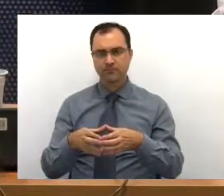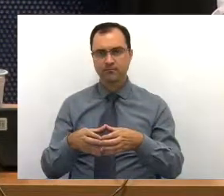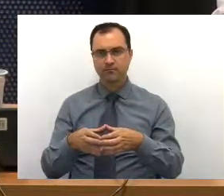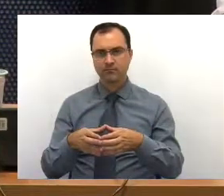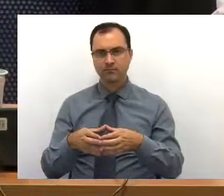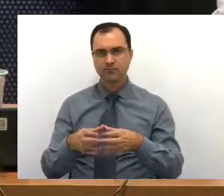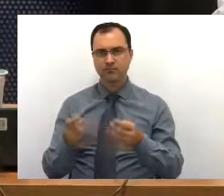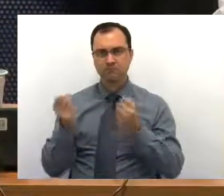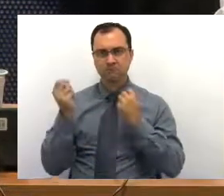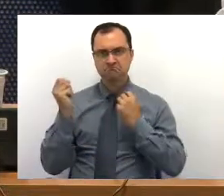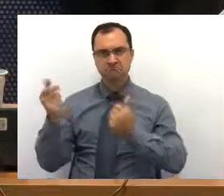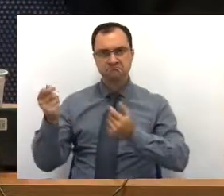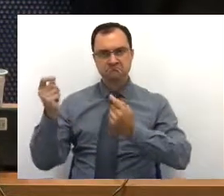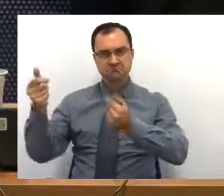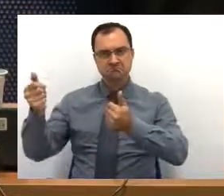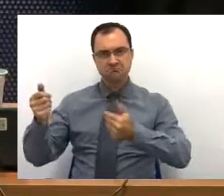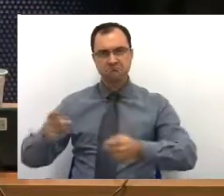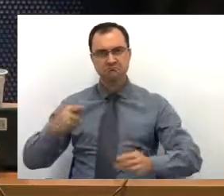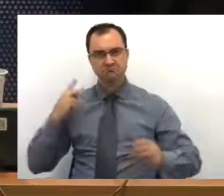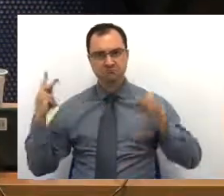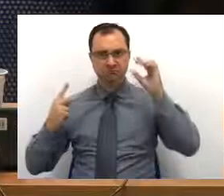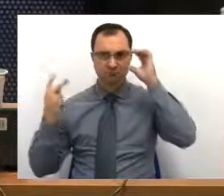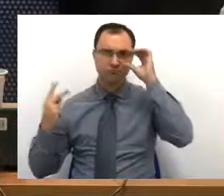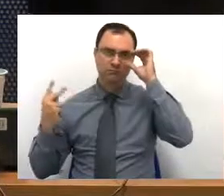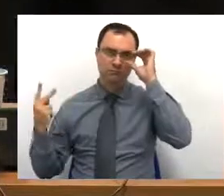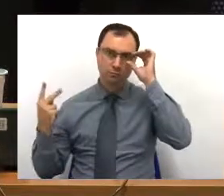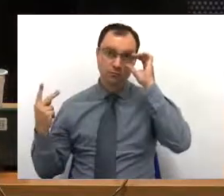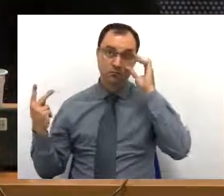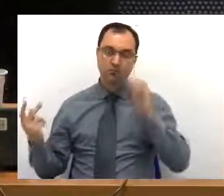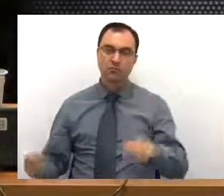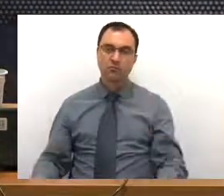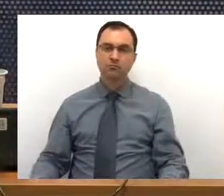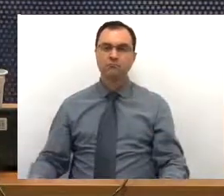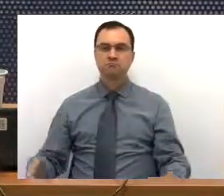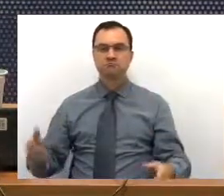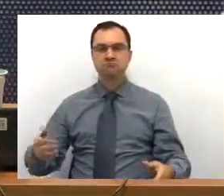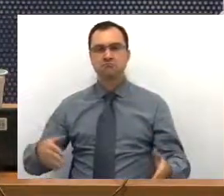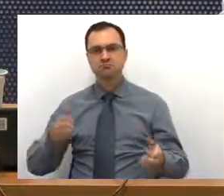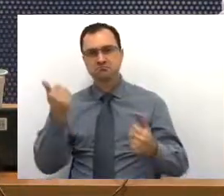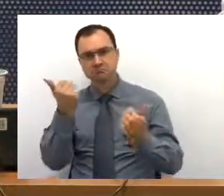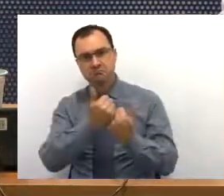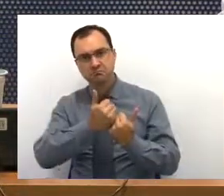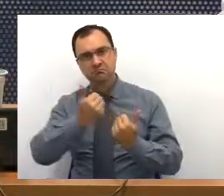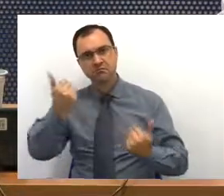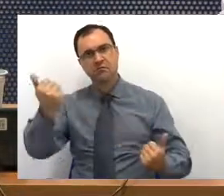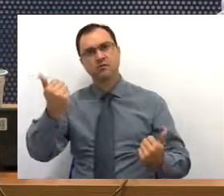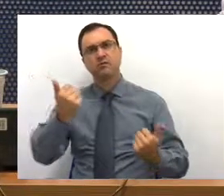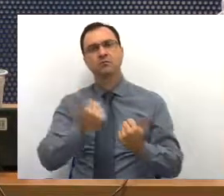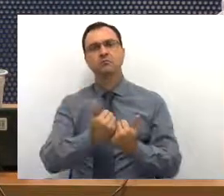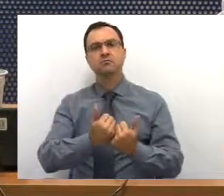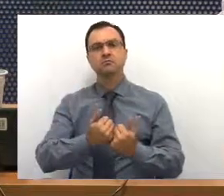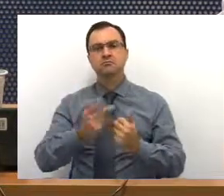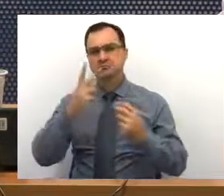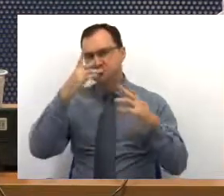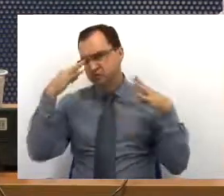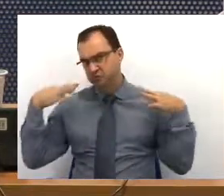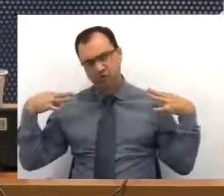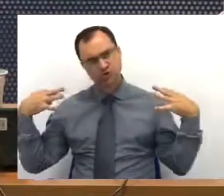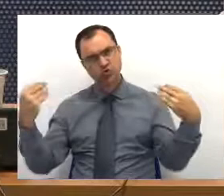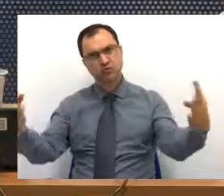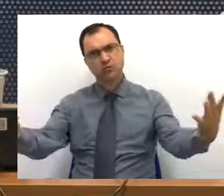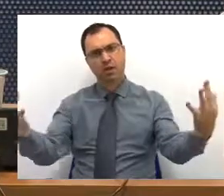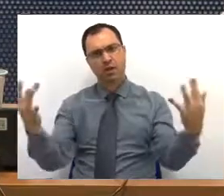excelentíssimos vereadores, assessores, público presente.